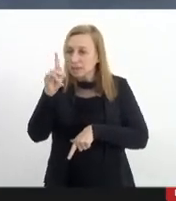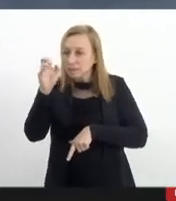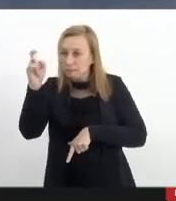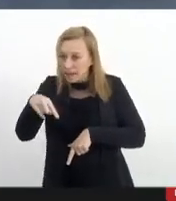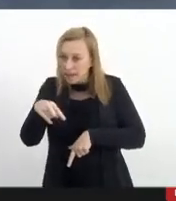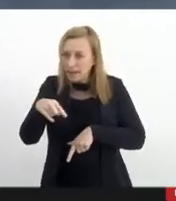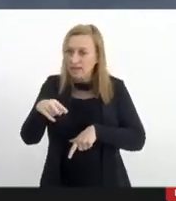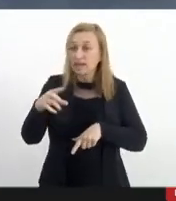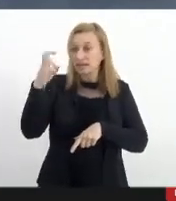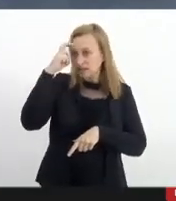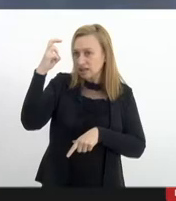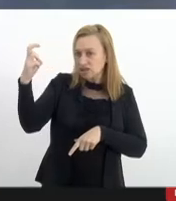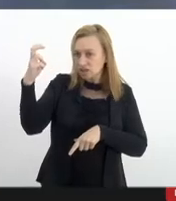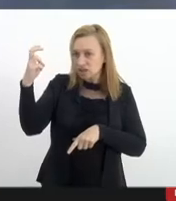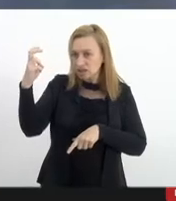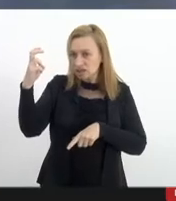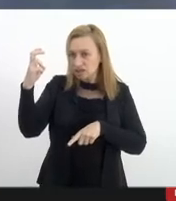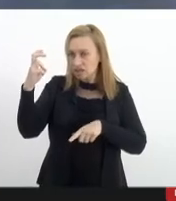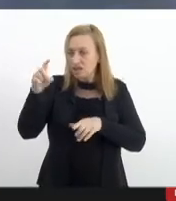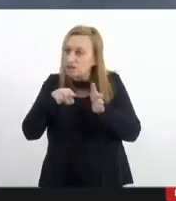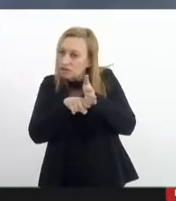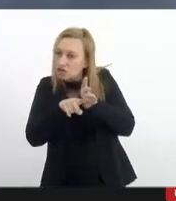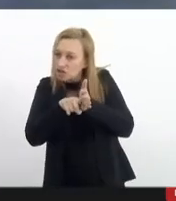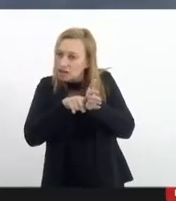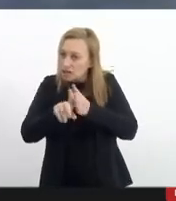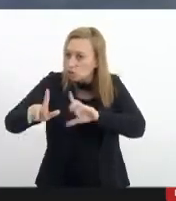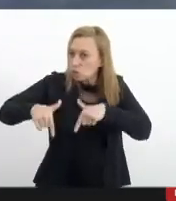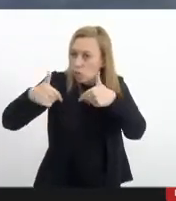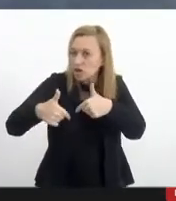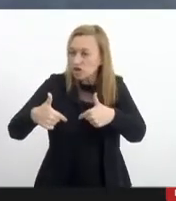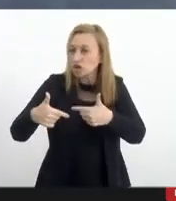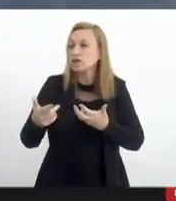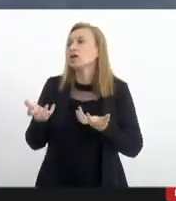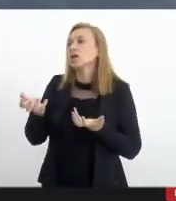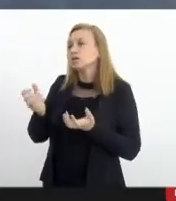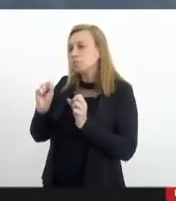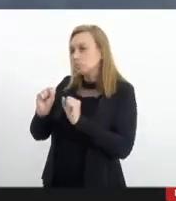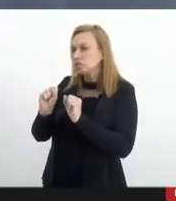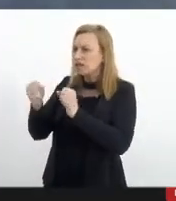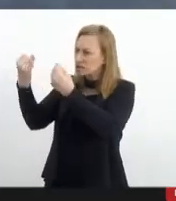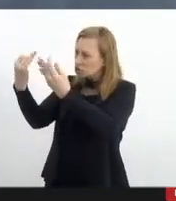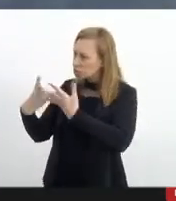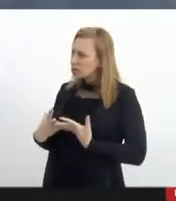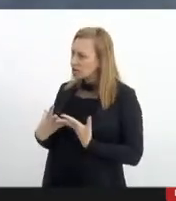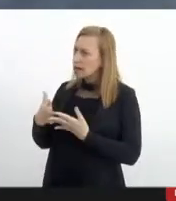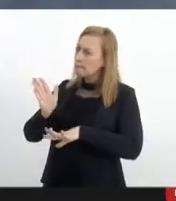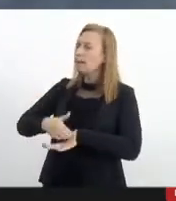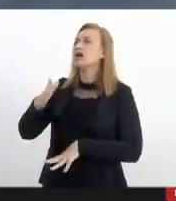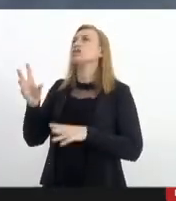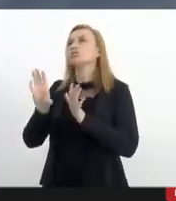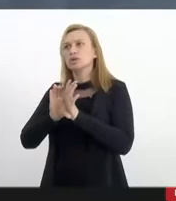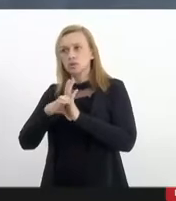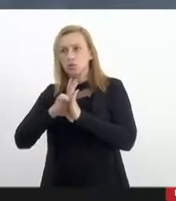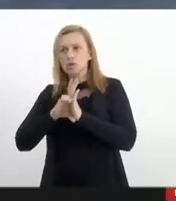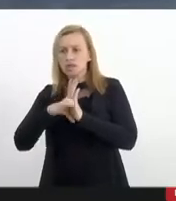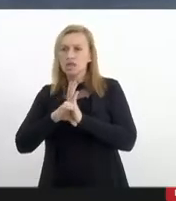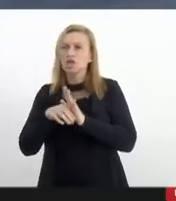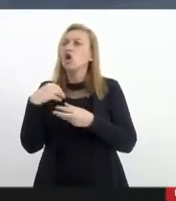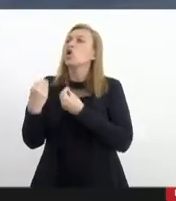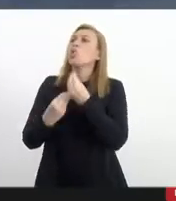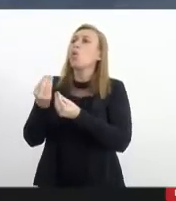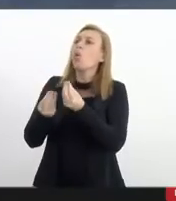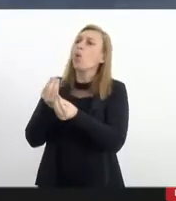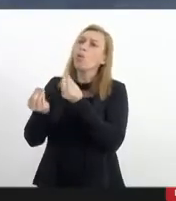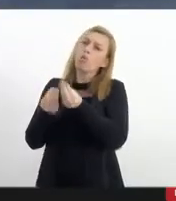da investigação e da ação. Queria, se possível, que o delegado descrevesse um pouco mais sobre esse conceito e como